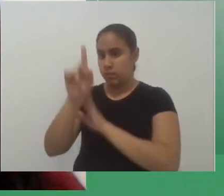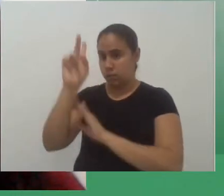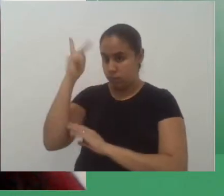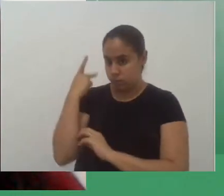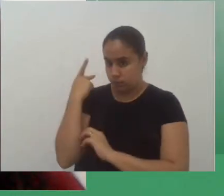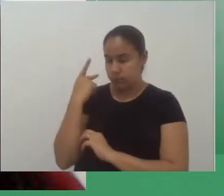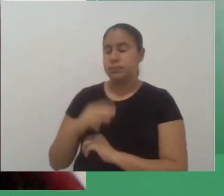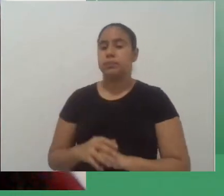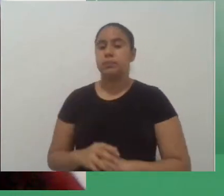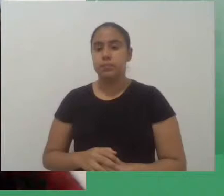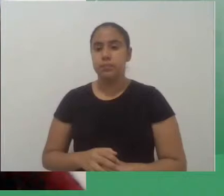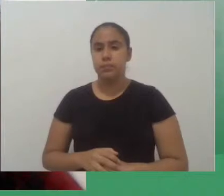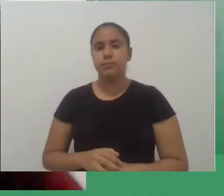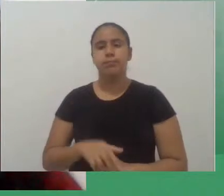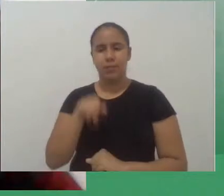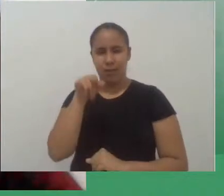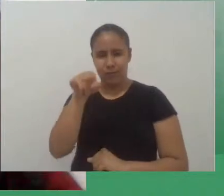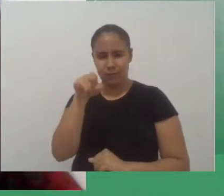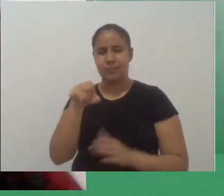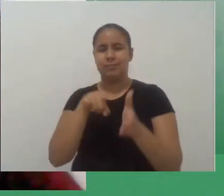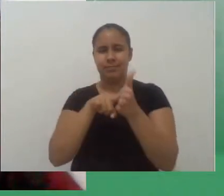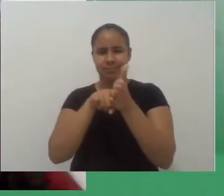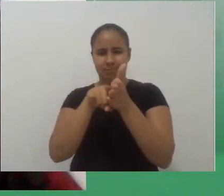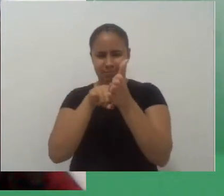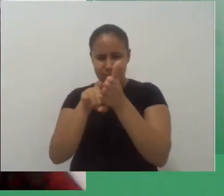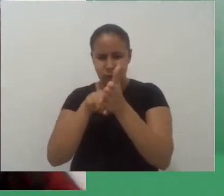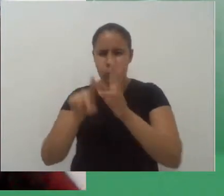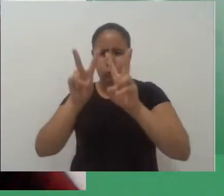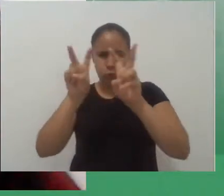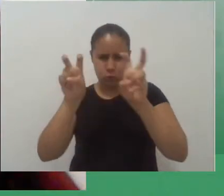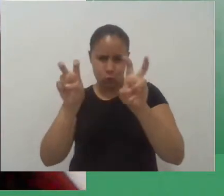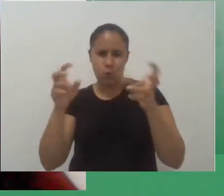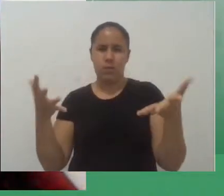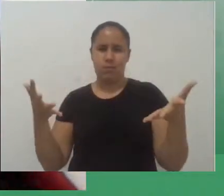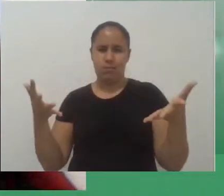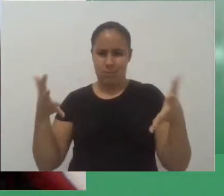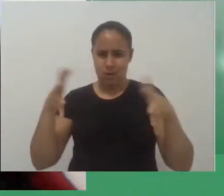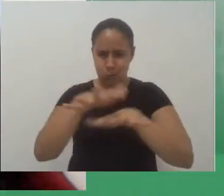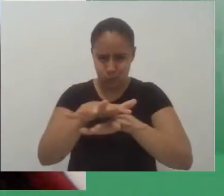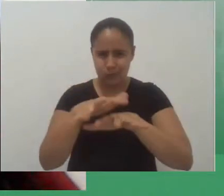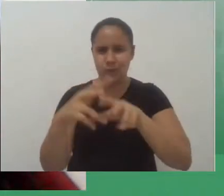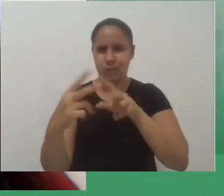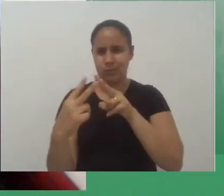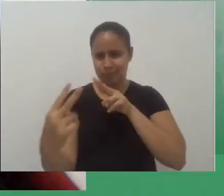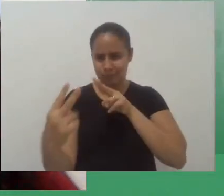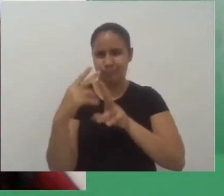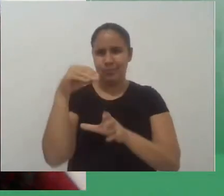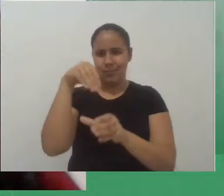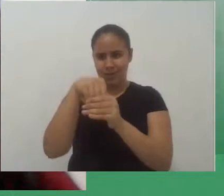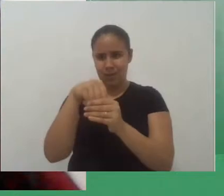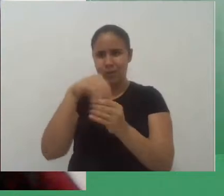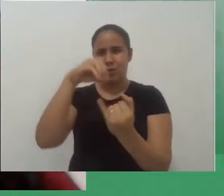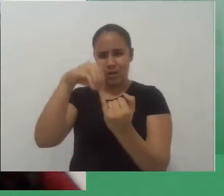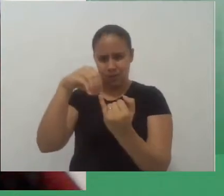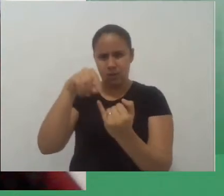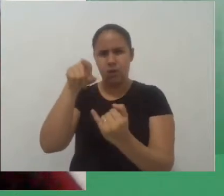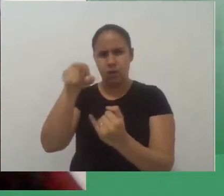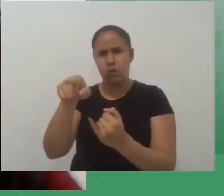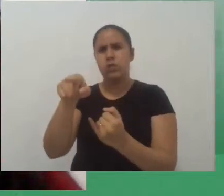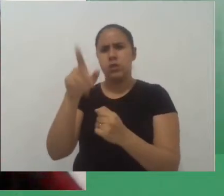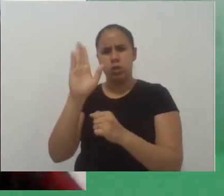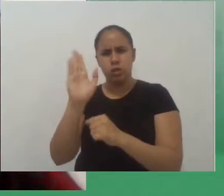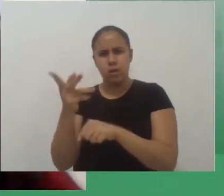em sua pesquisa acerca de inclusão no ensino remoto no IFB você recorreu ao NAP